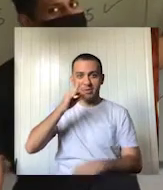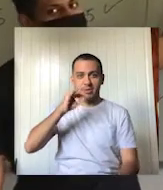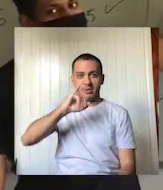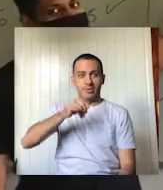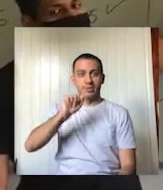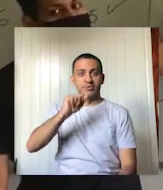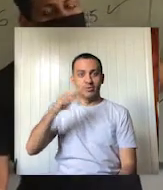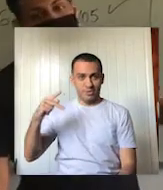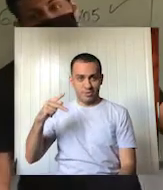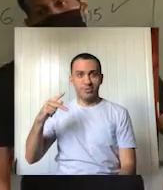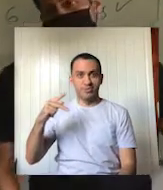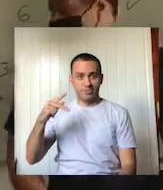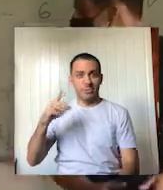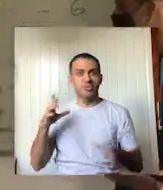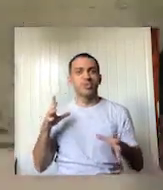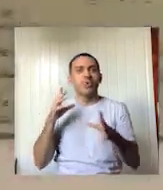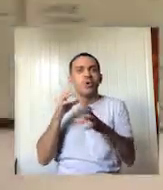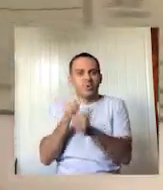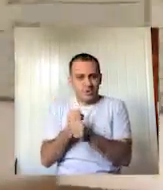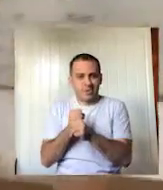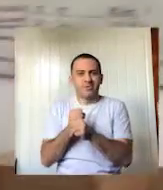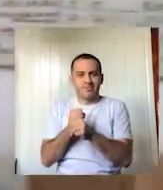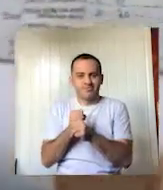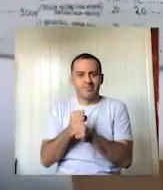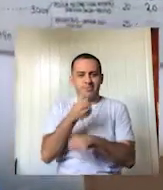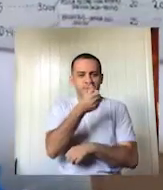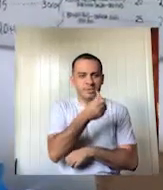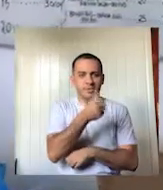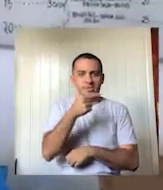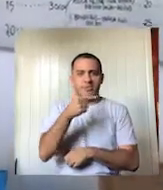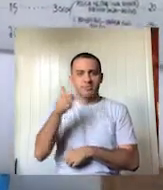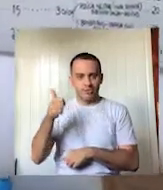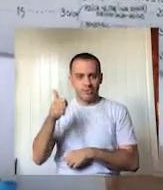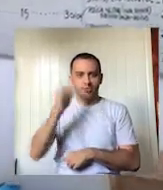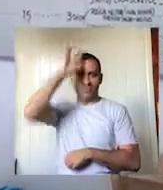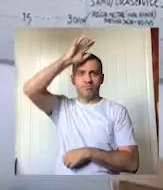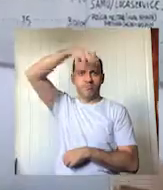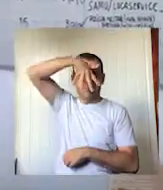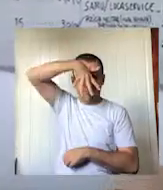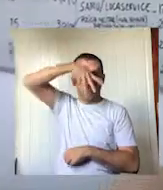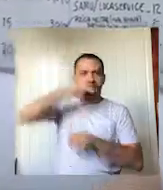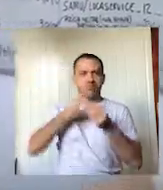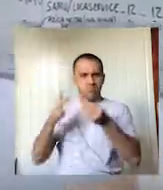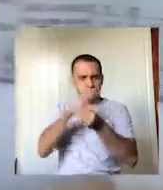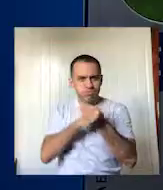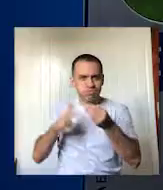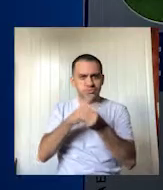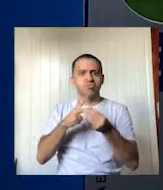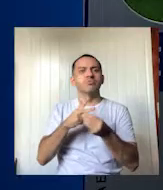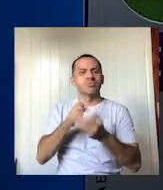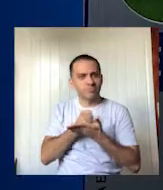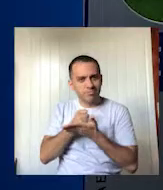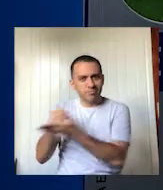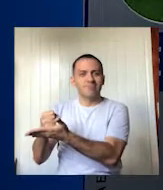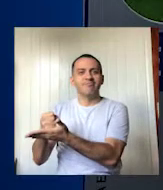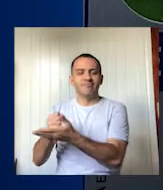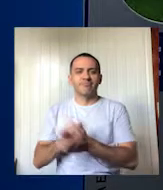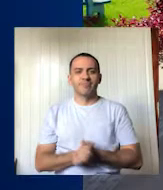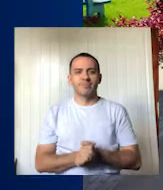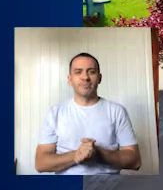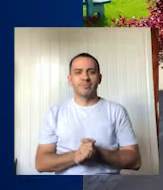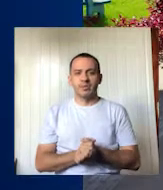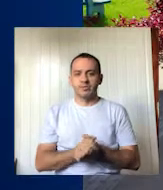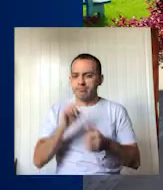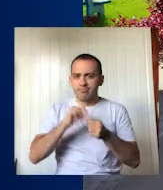da Amapá. Ao todo, a produção